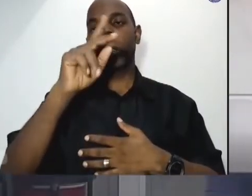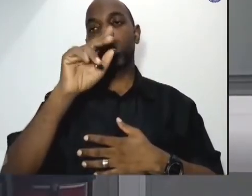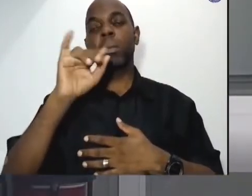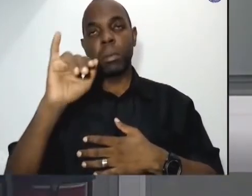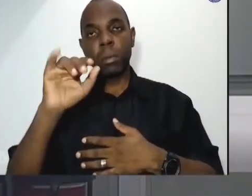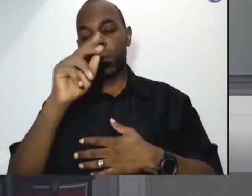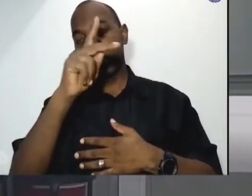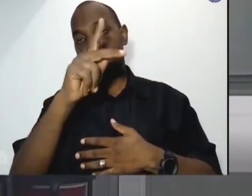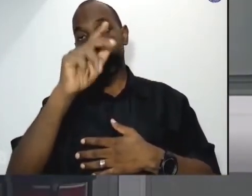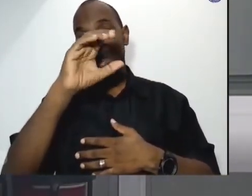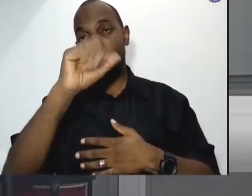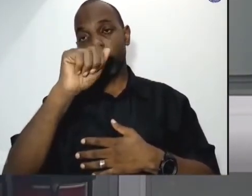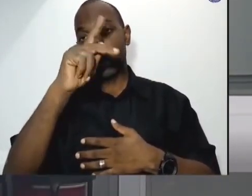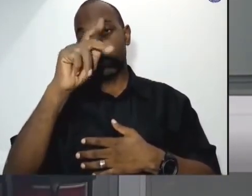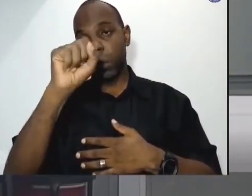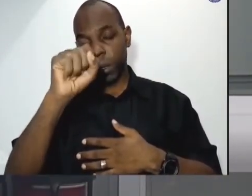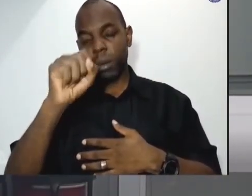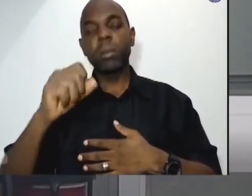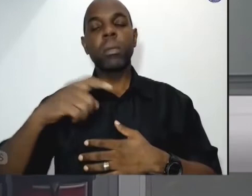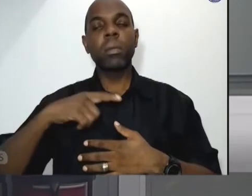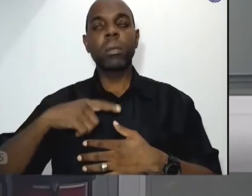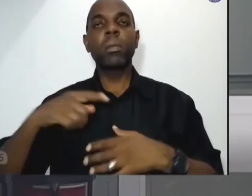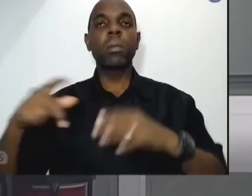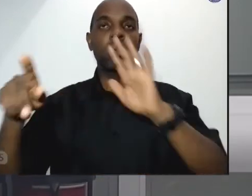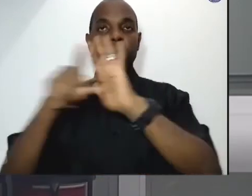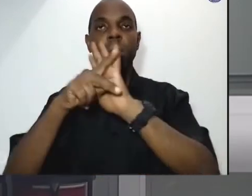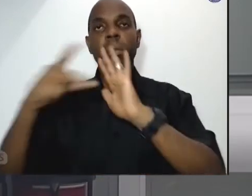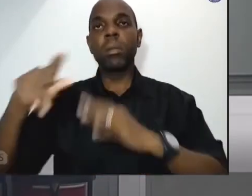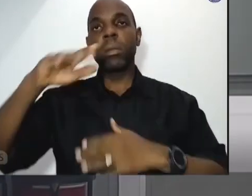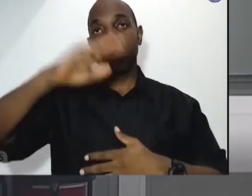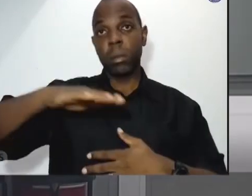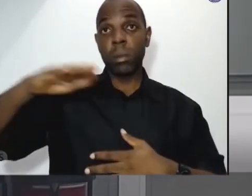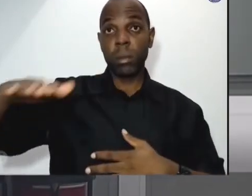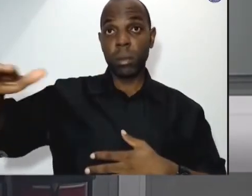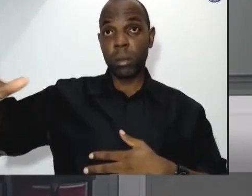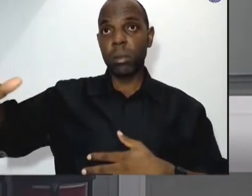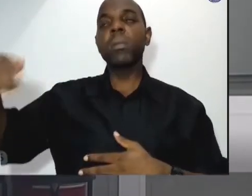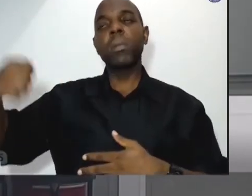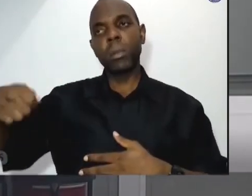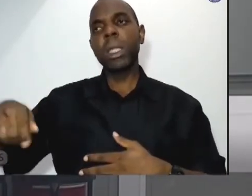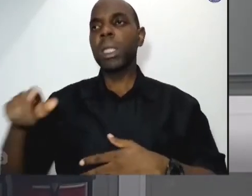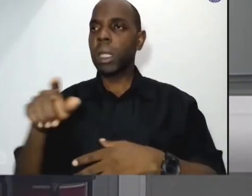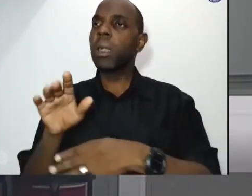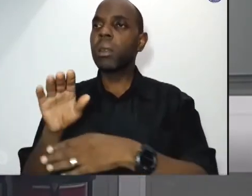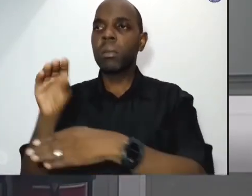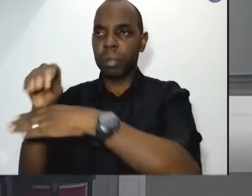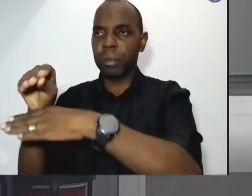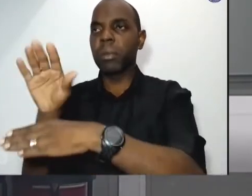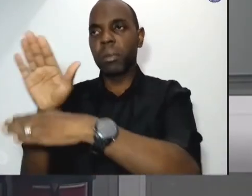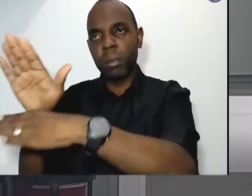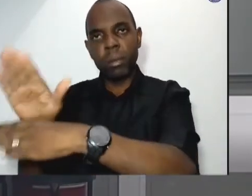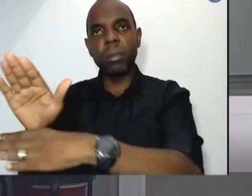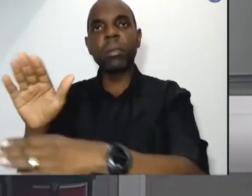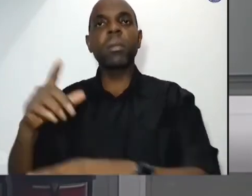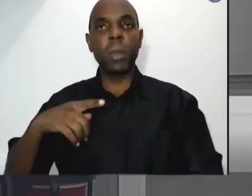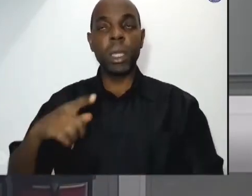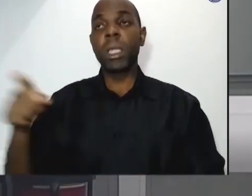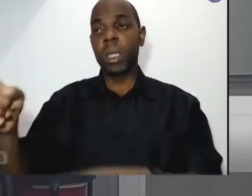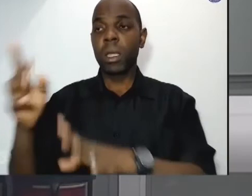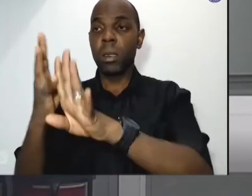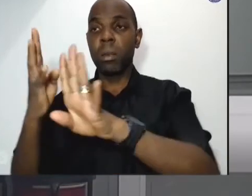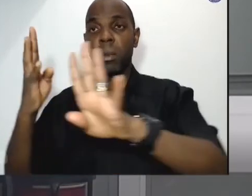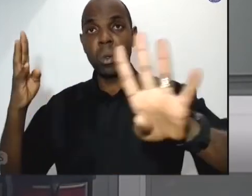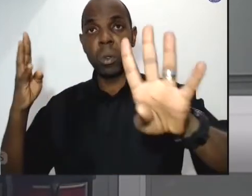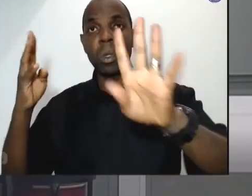do pessoal das crianças que precisam desse atendimento e estão na fila junto com os adultos